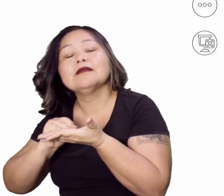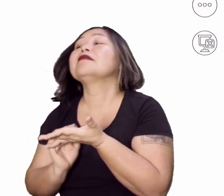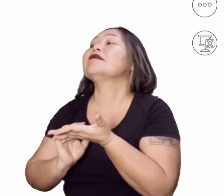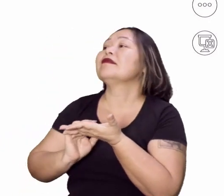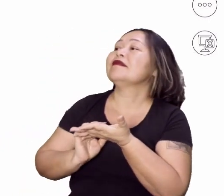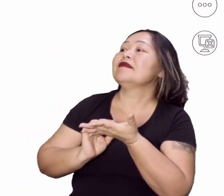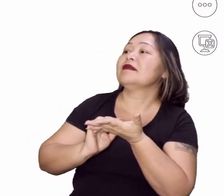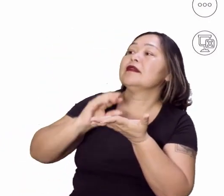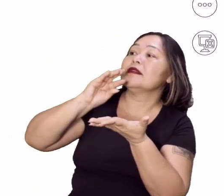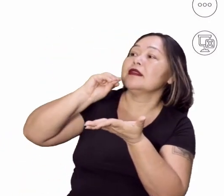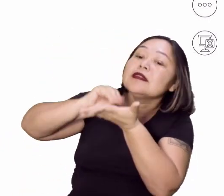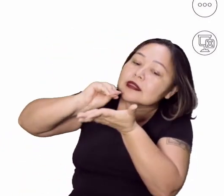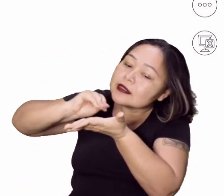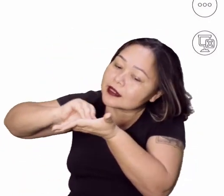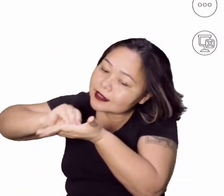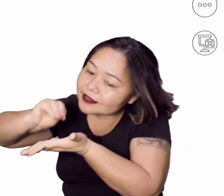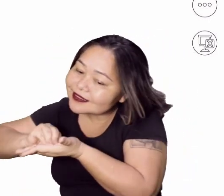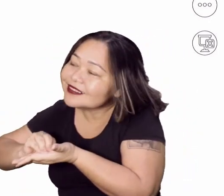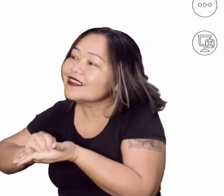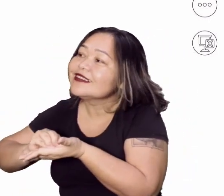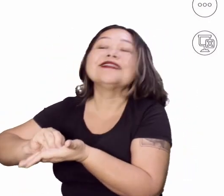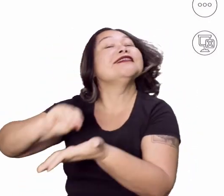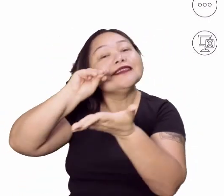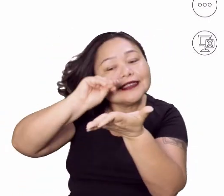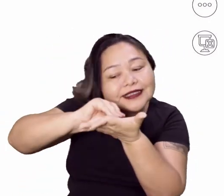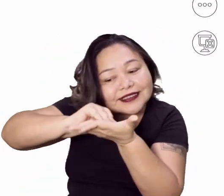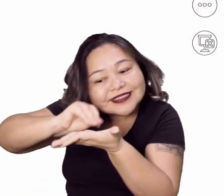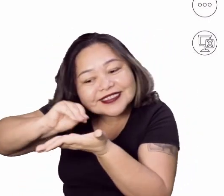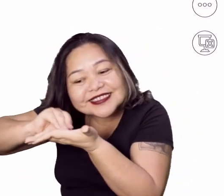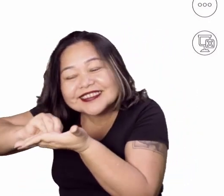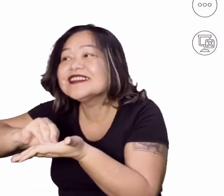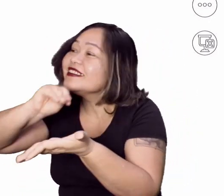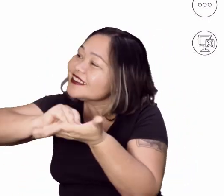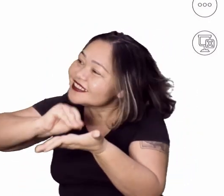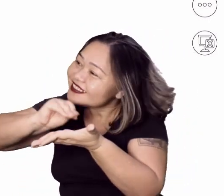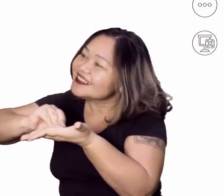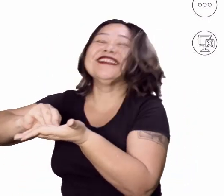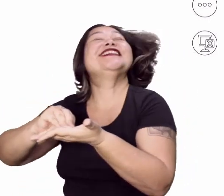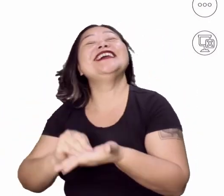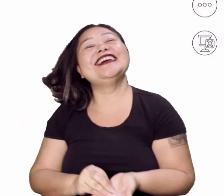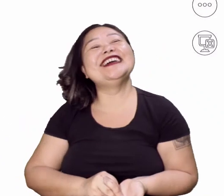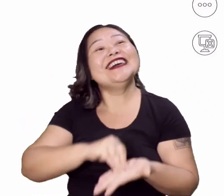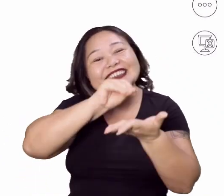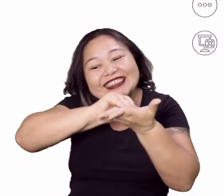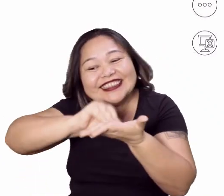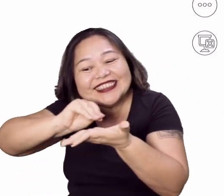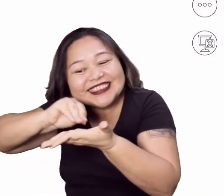Não sei como é que vai traduzir isso. Nem Libras. Parará, parará, parará.